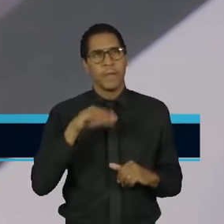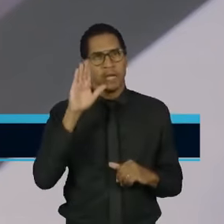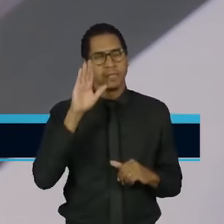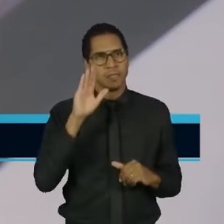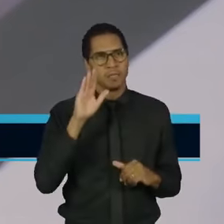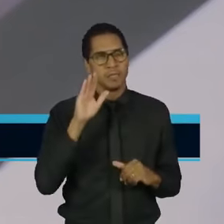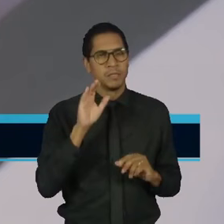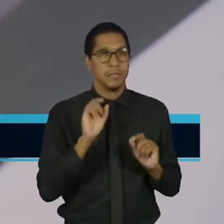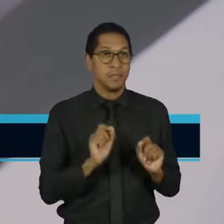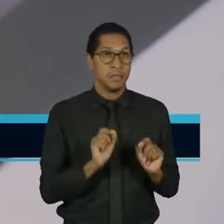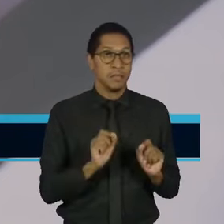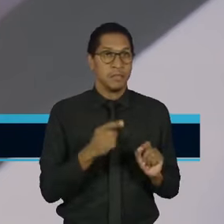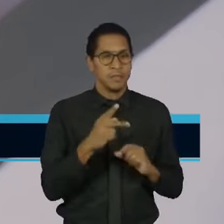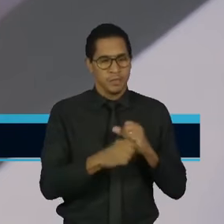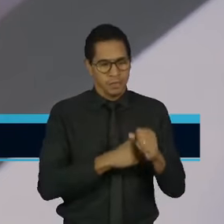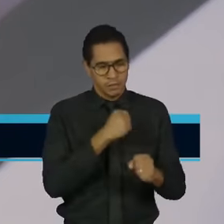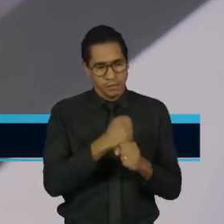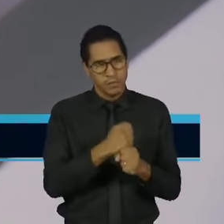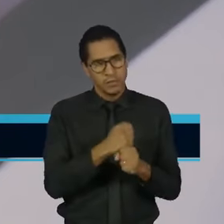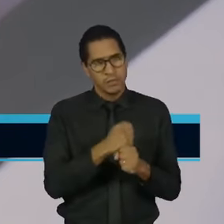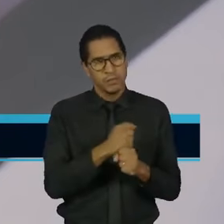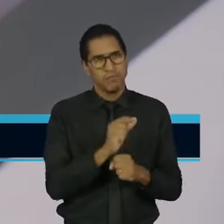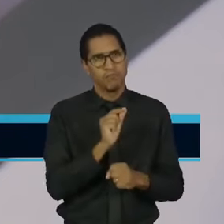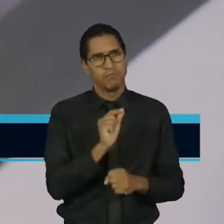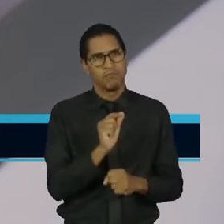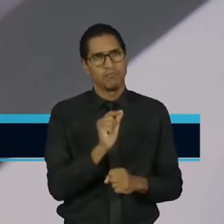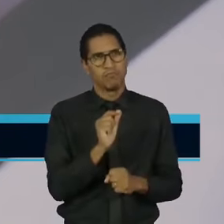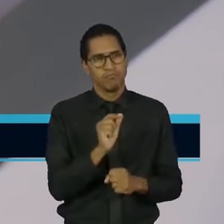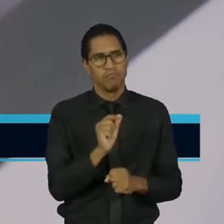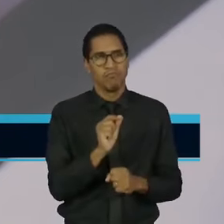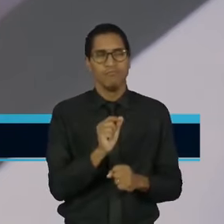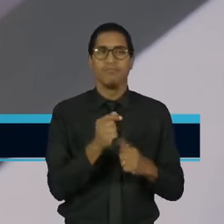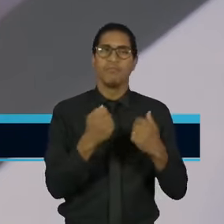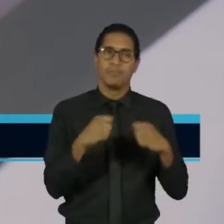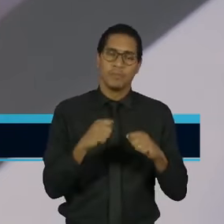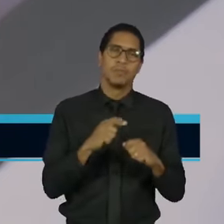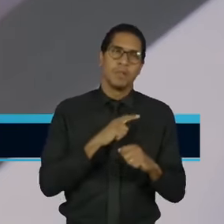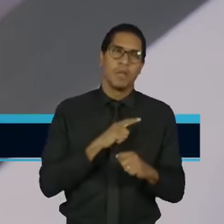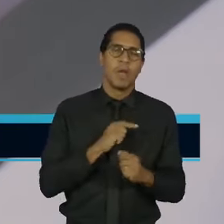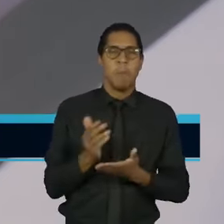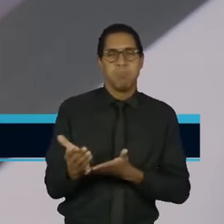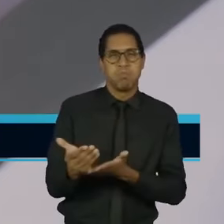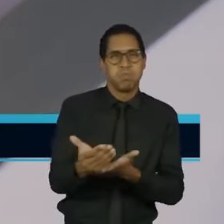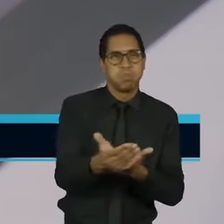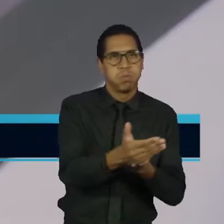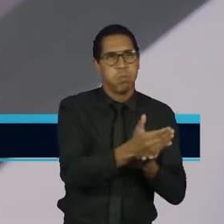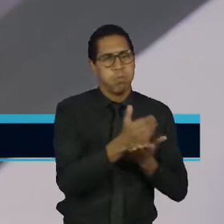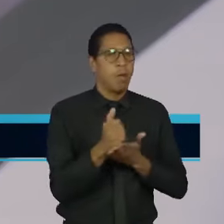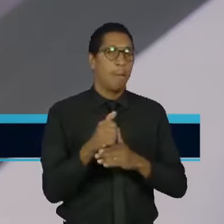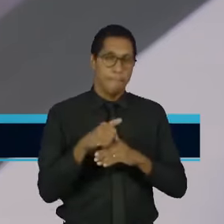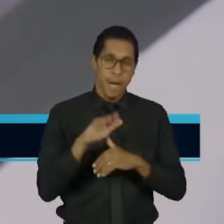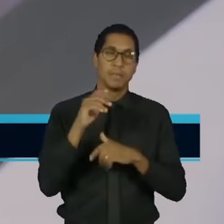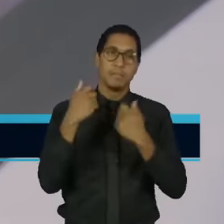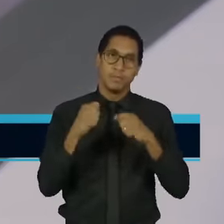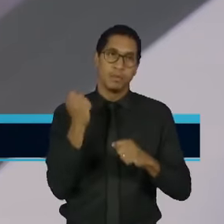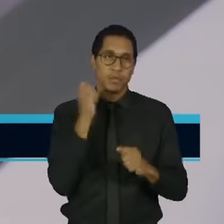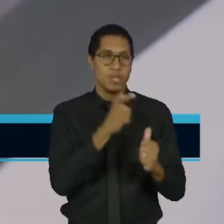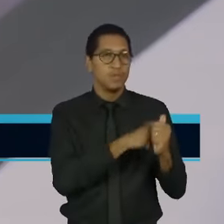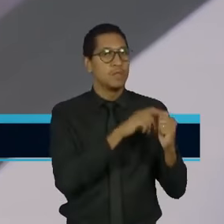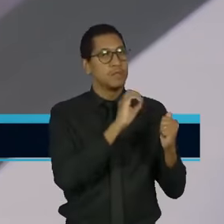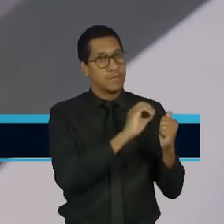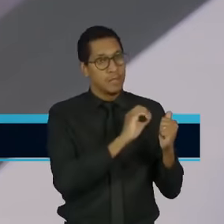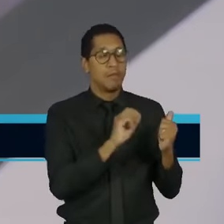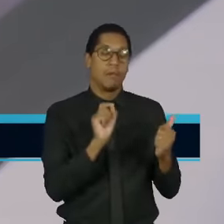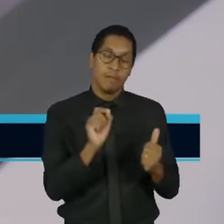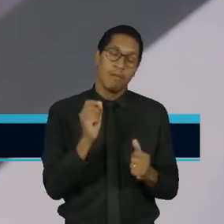Então, a gente tem esse ano uma necessidade de aumentar muito a arrecadação para fazer um déficit zero e ele está